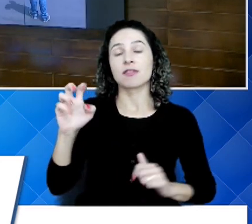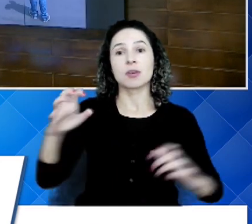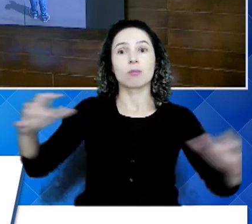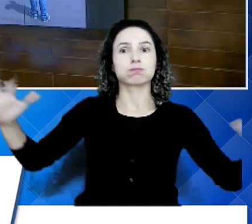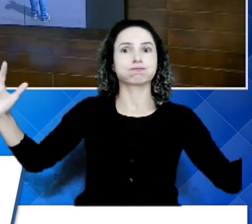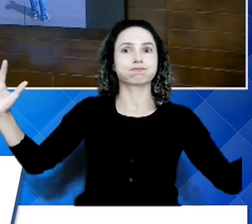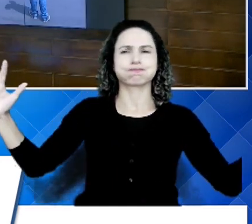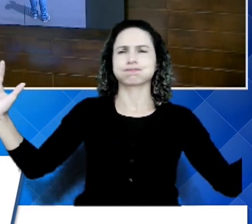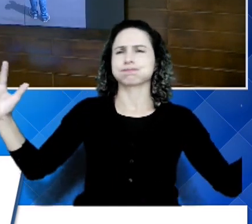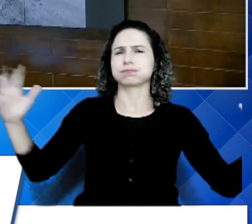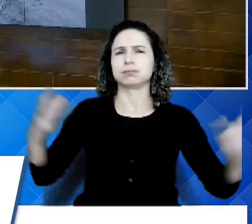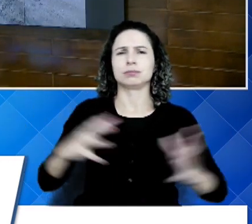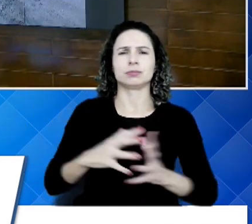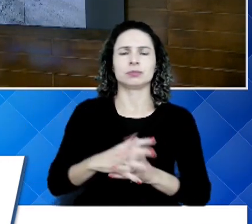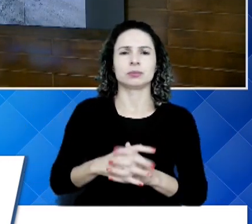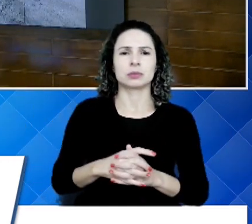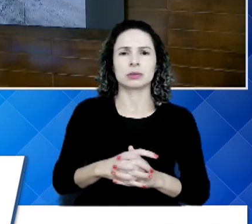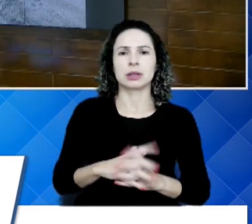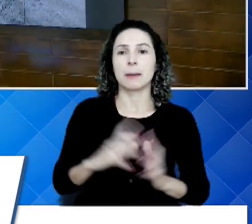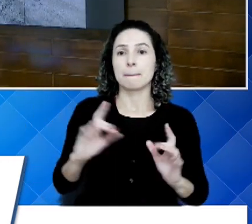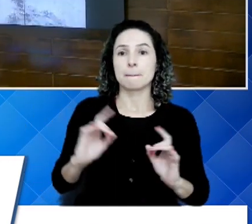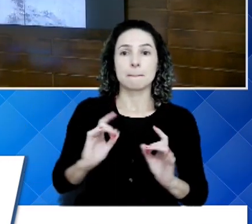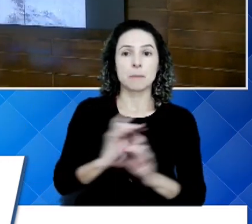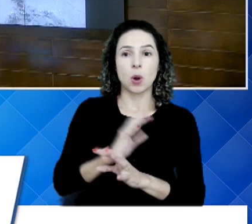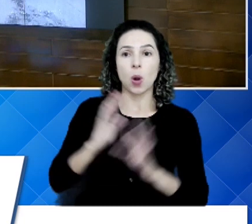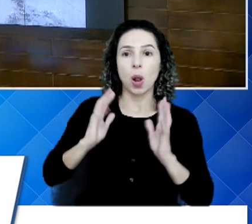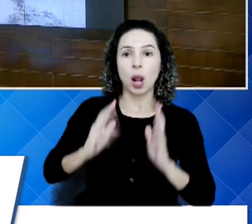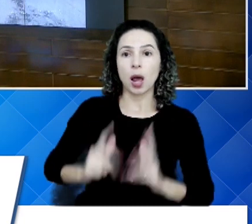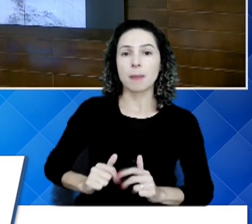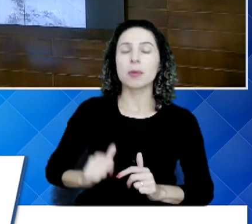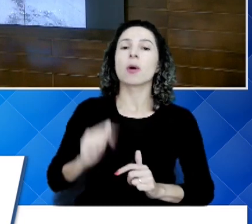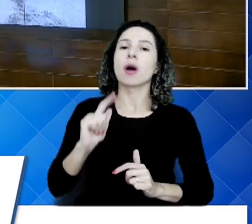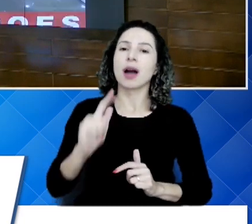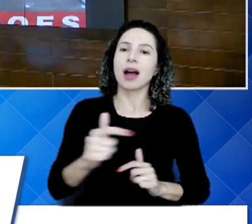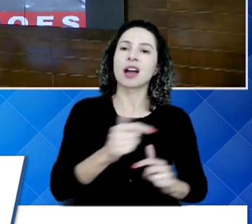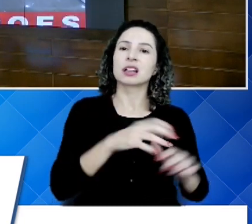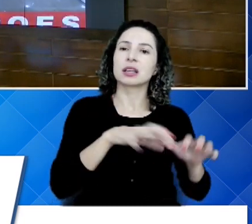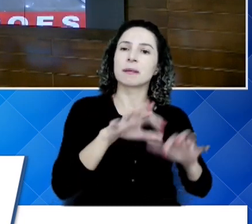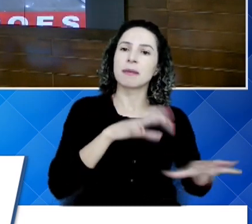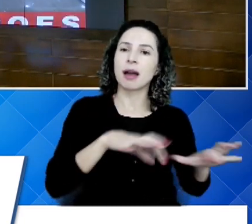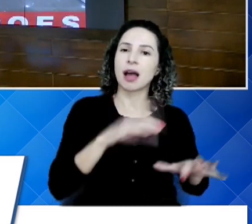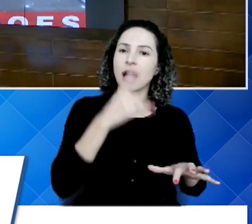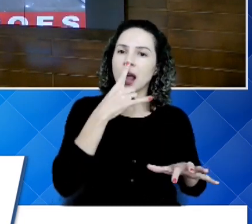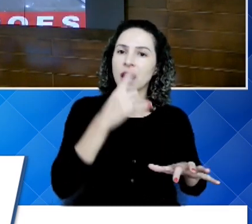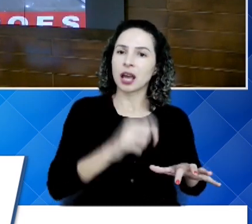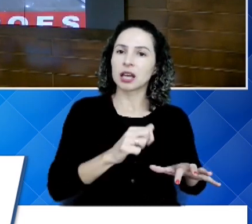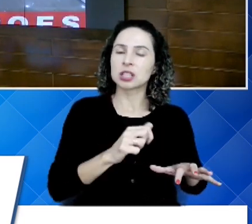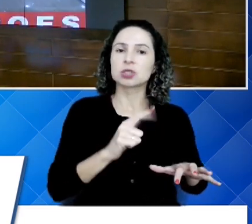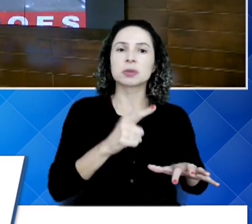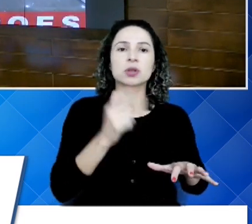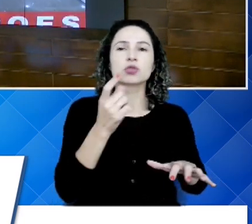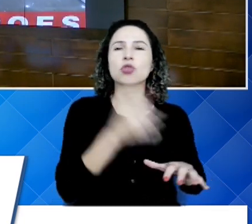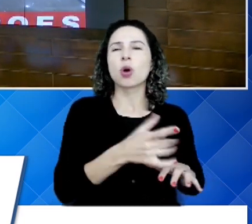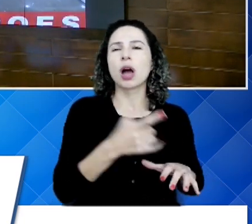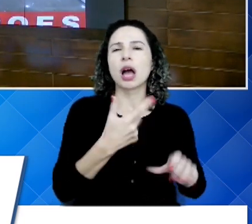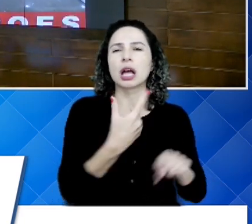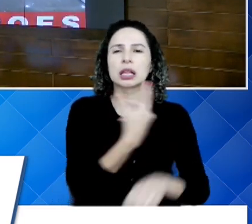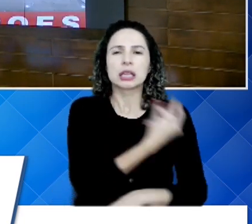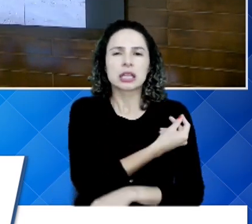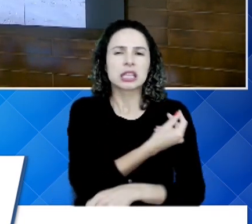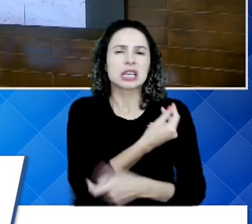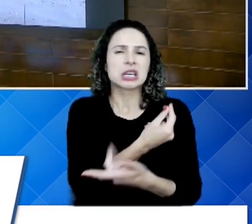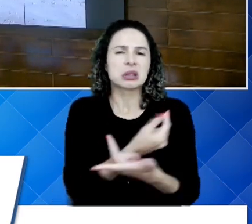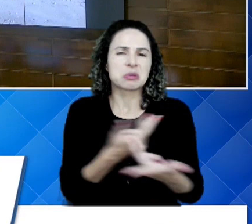E depois de feita a descontaminação, eles descaracterizam o lixo, para não jogar seringa, agulha, essas coisas